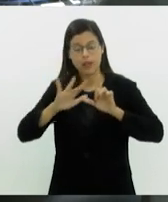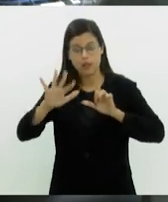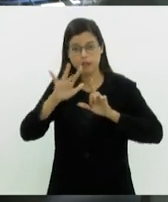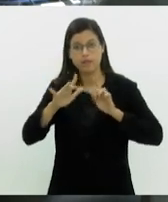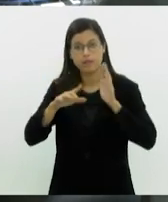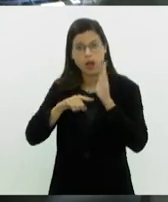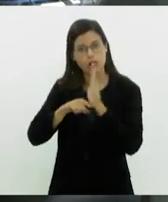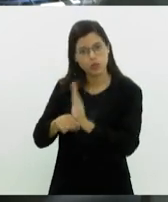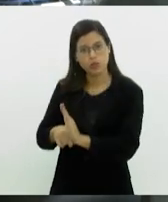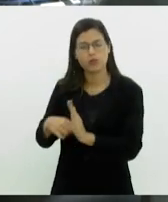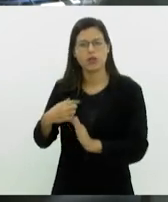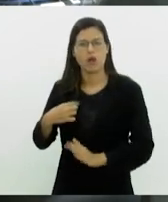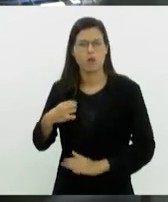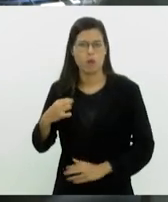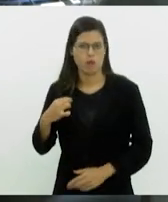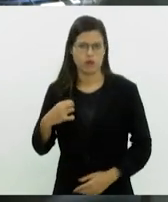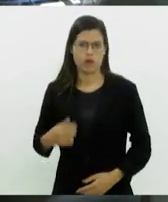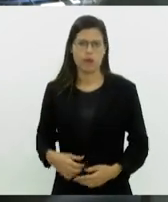auxiliar os voluntários, né?